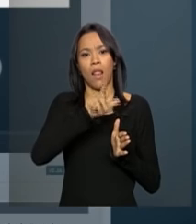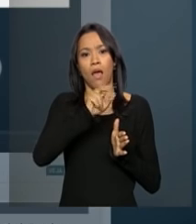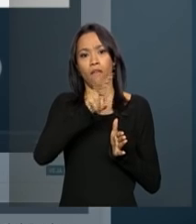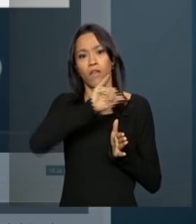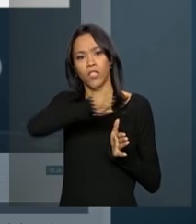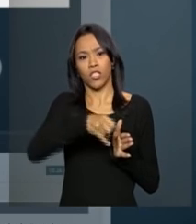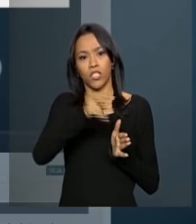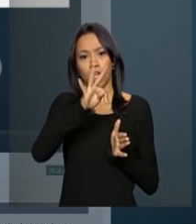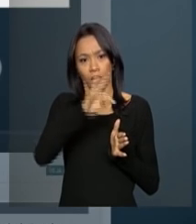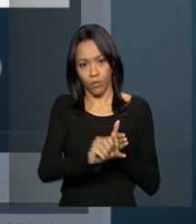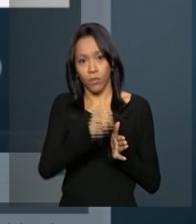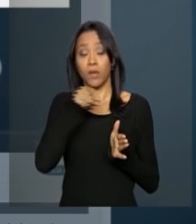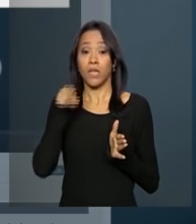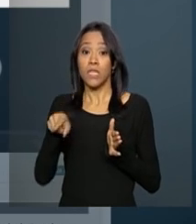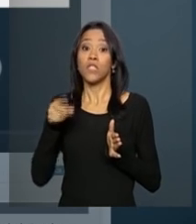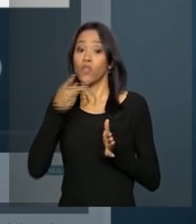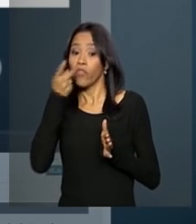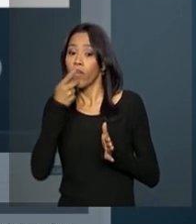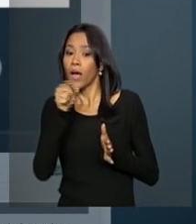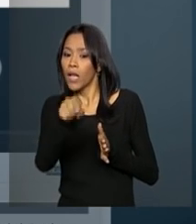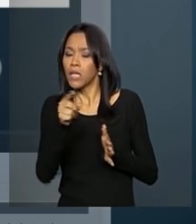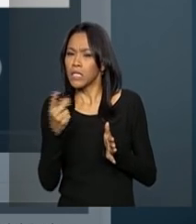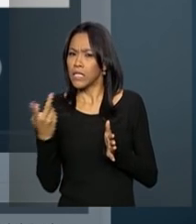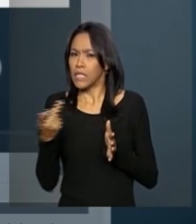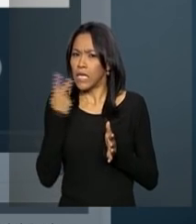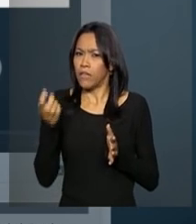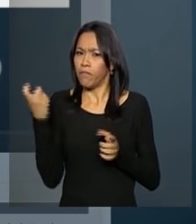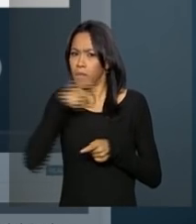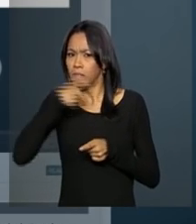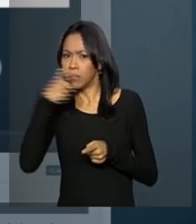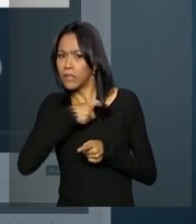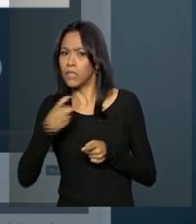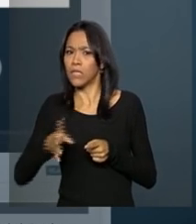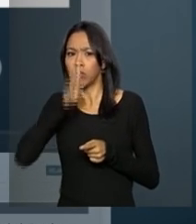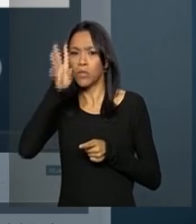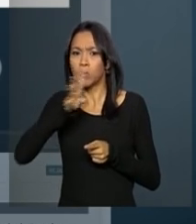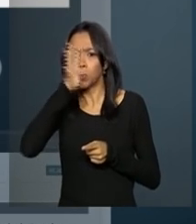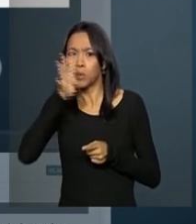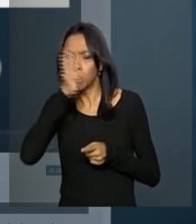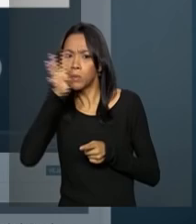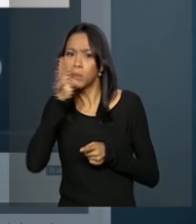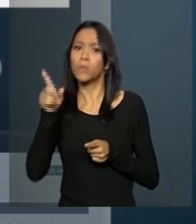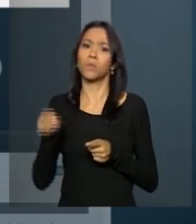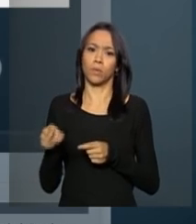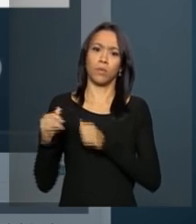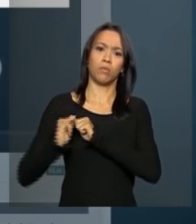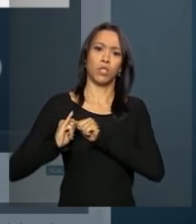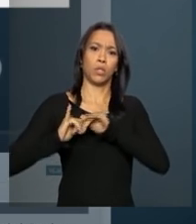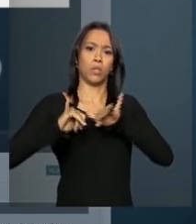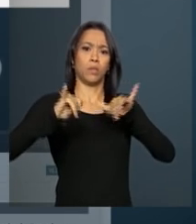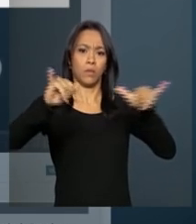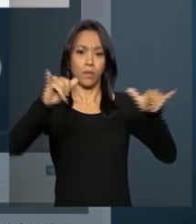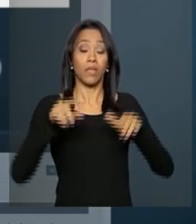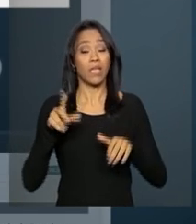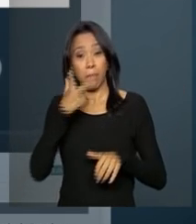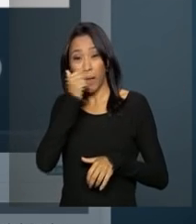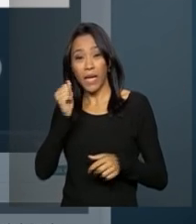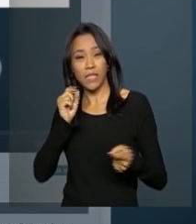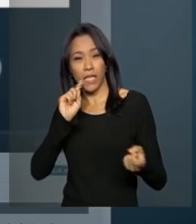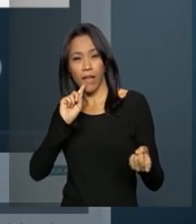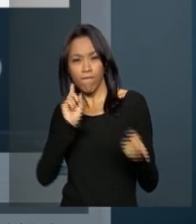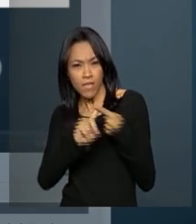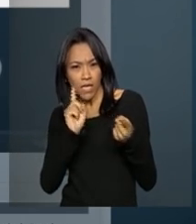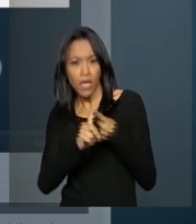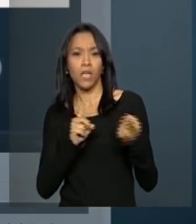nota, as declarações repetem as inverdades e absurdos da delação premiada e caracterizam uma vingança de